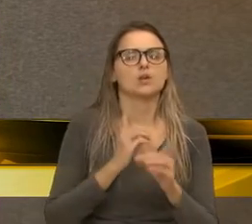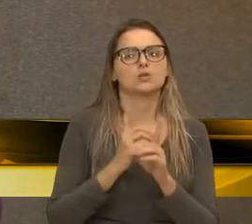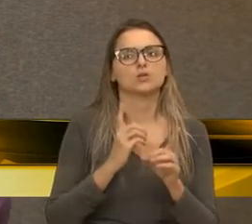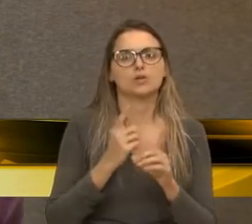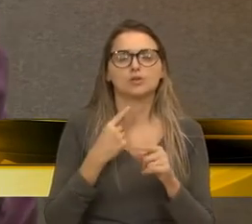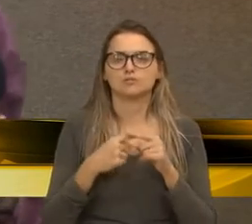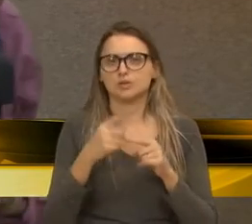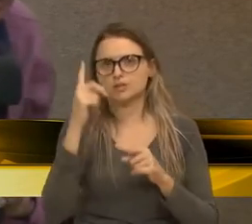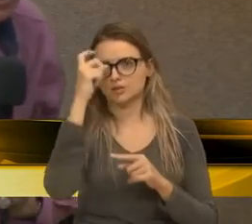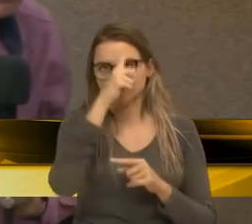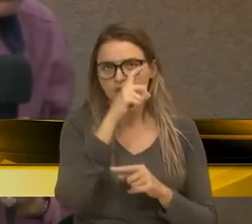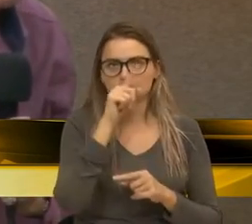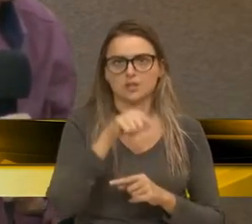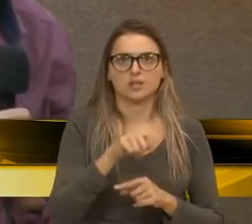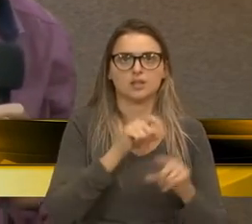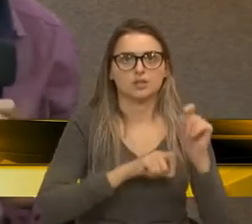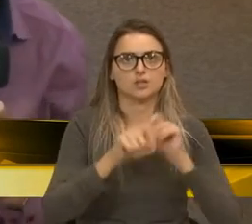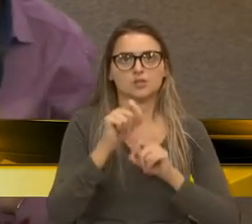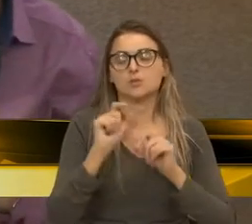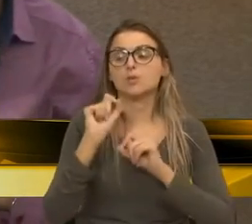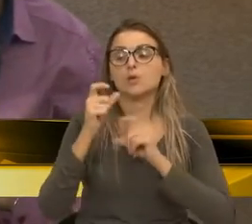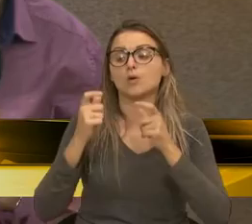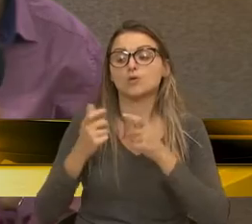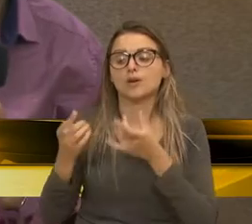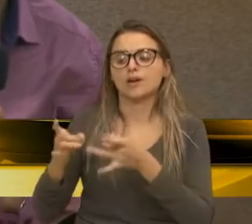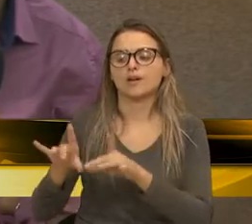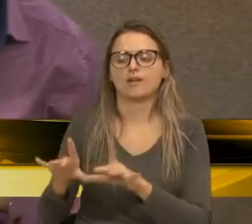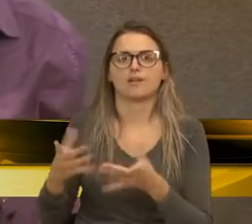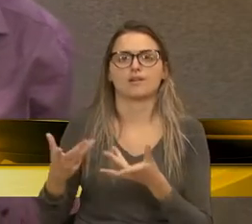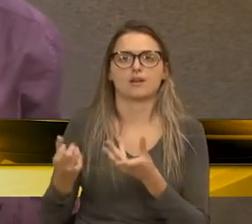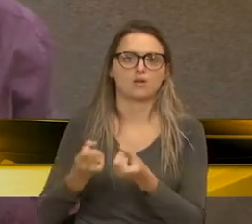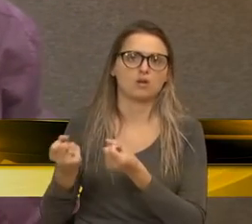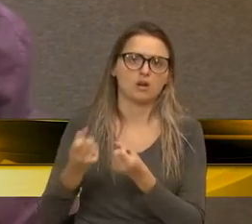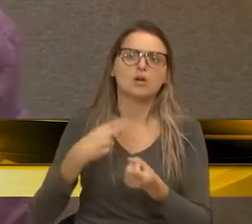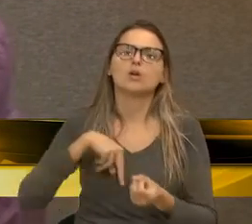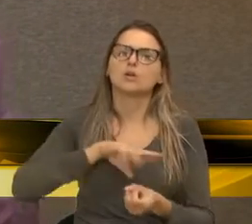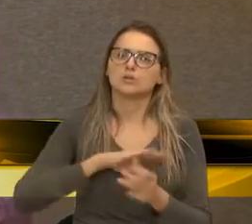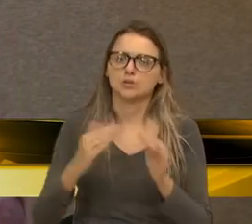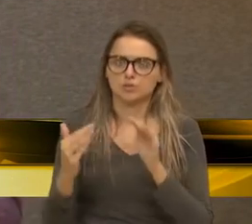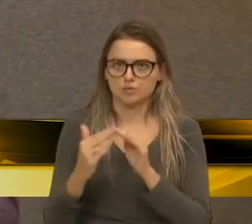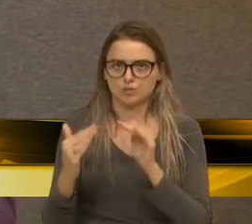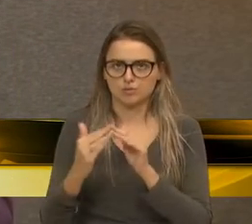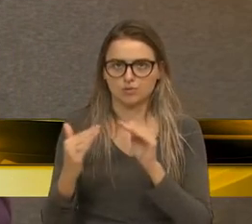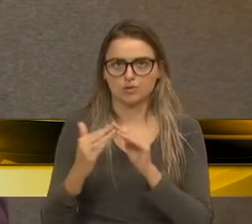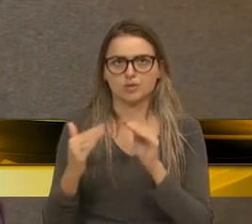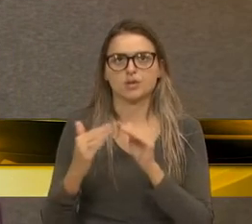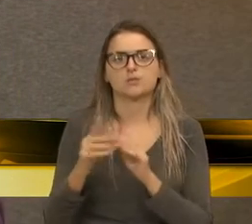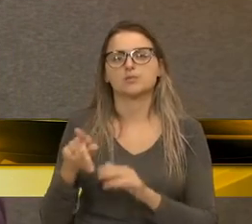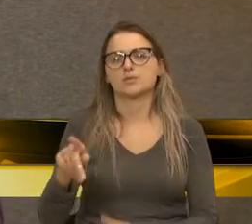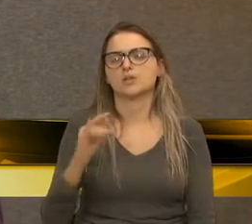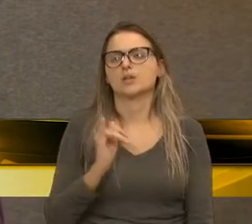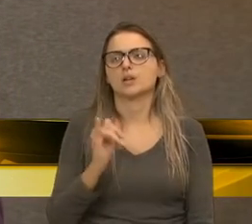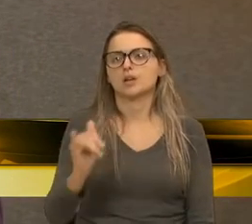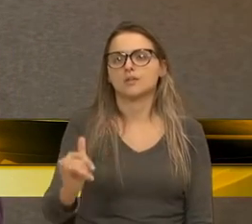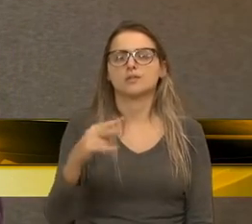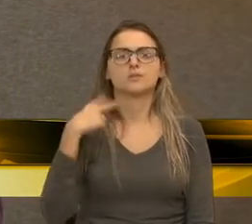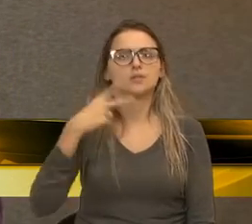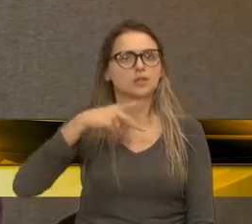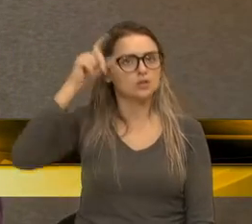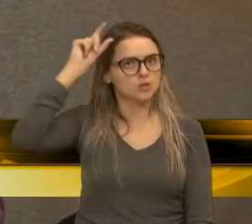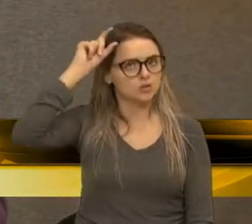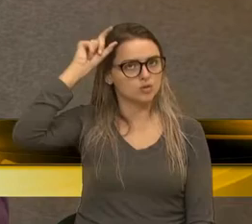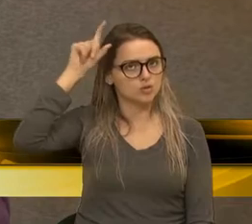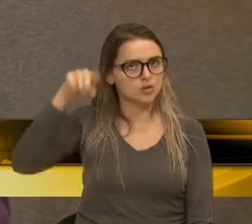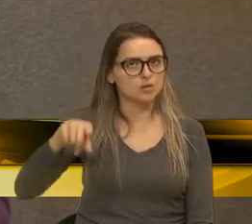dificuldades que era a questão do depósito. E nós concordamos, inclusive na época dissemos ao vereador Chico Guerra, Vossa